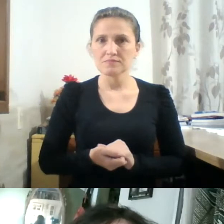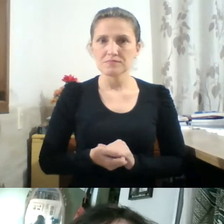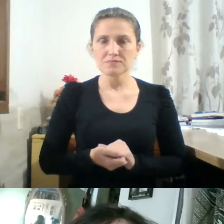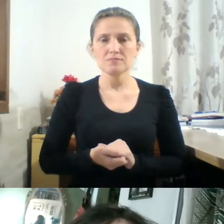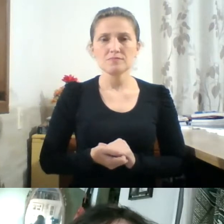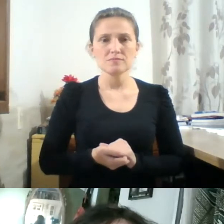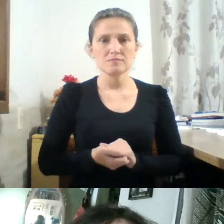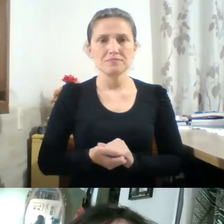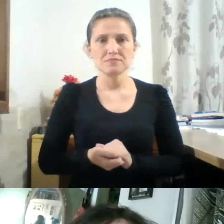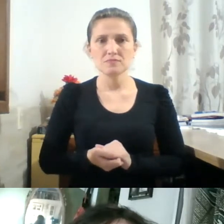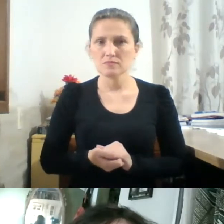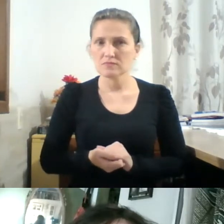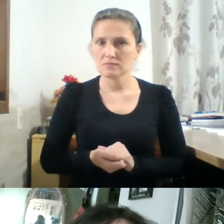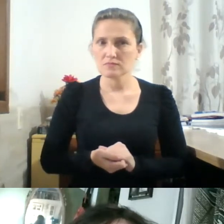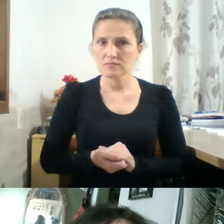pipoca, então.